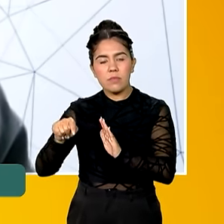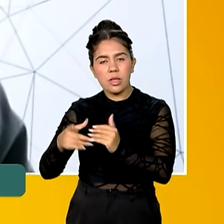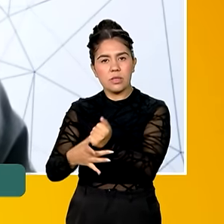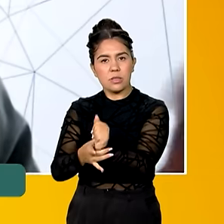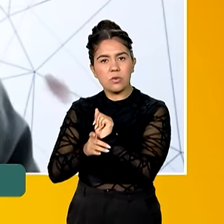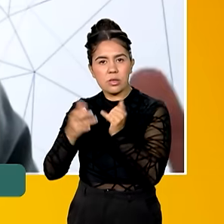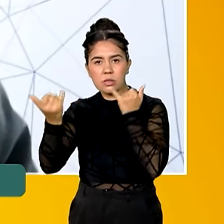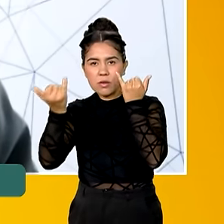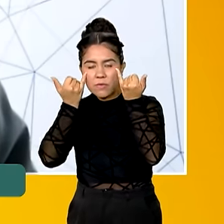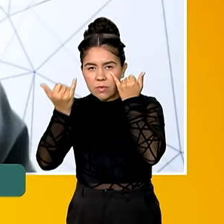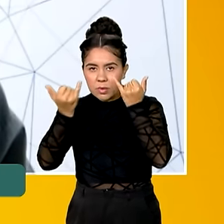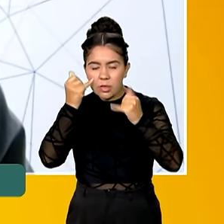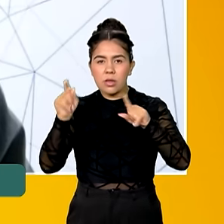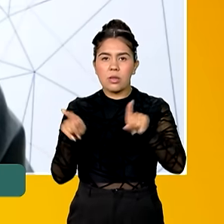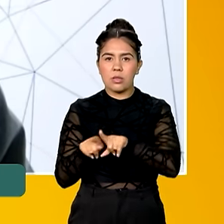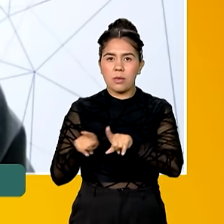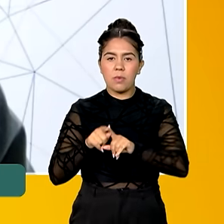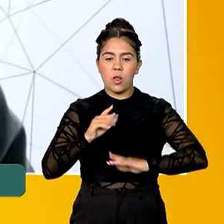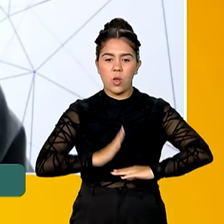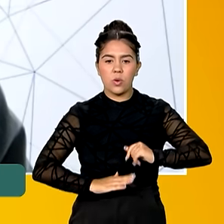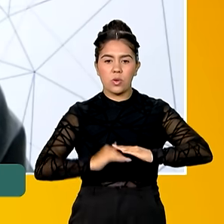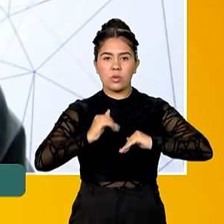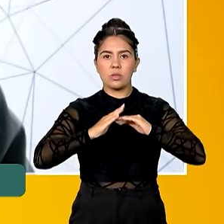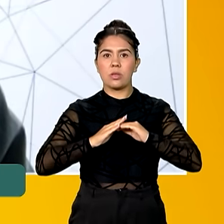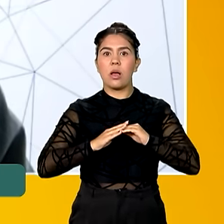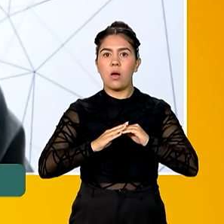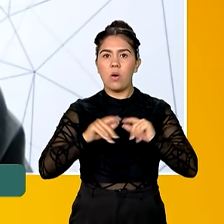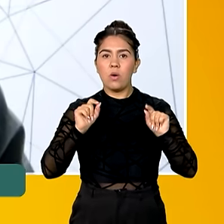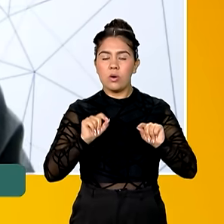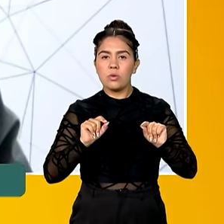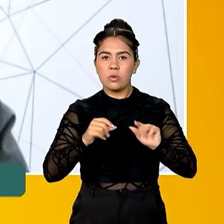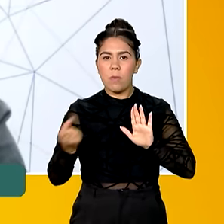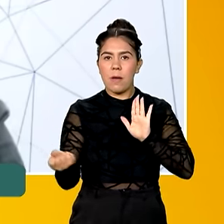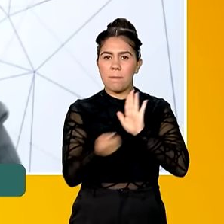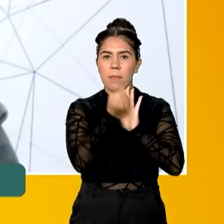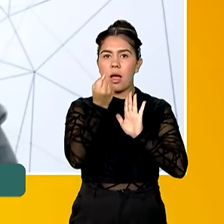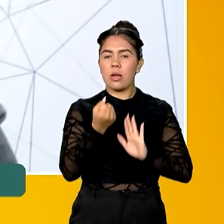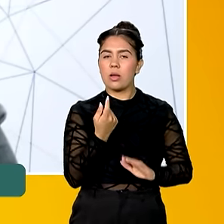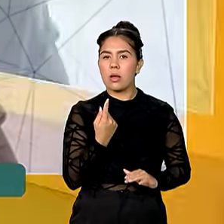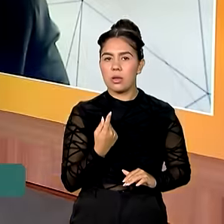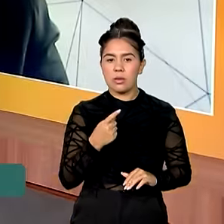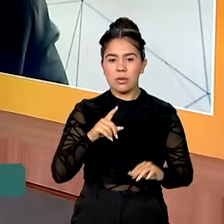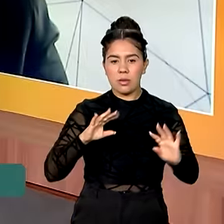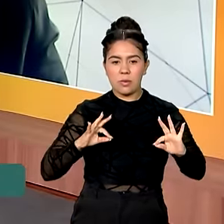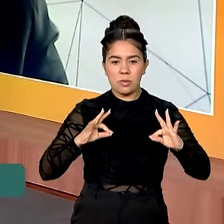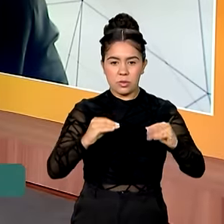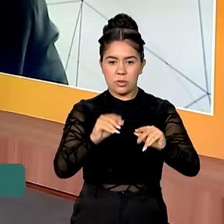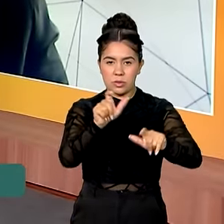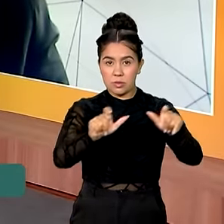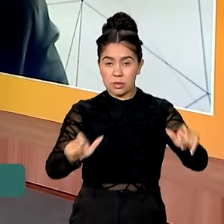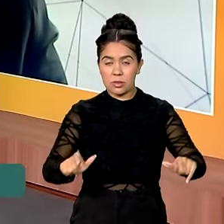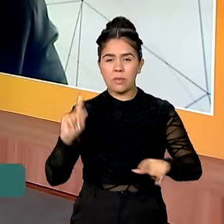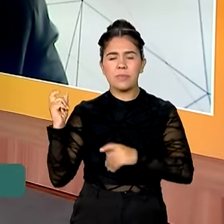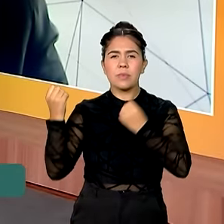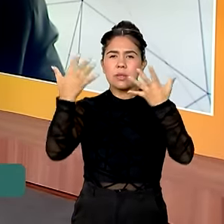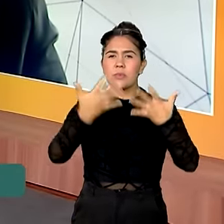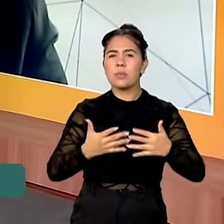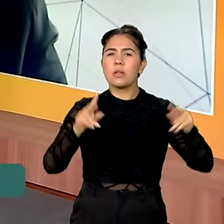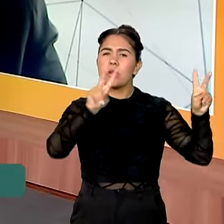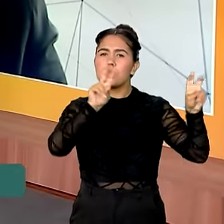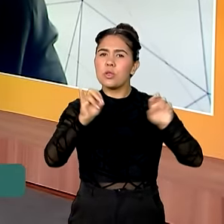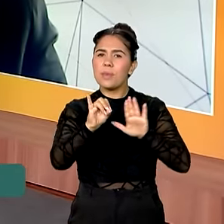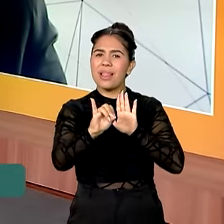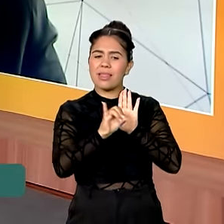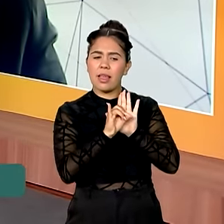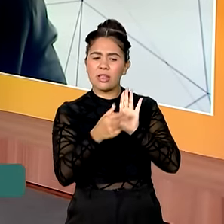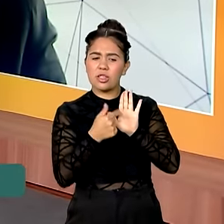até a construção de uma identidade única para todo brasileiro. Pois é, essa questão da identidade única, eu acho que é o